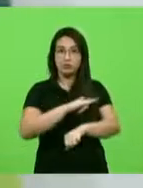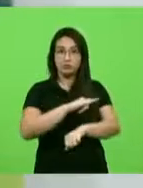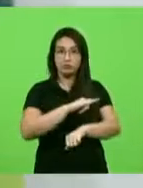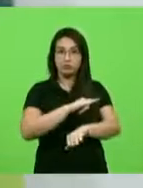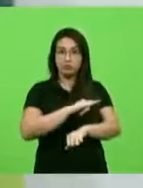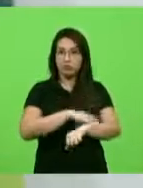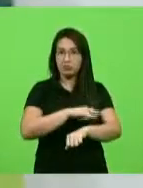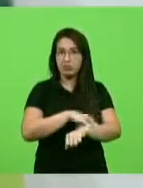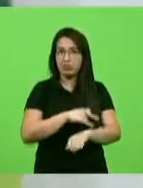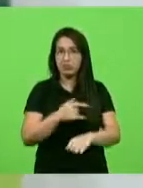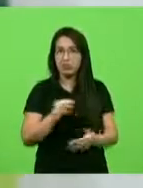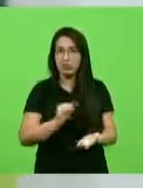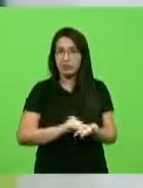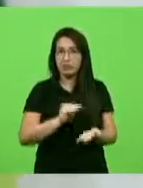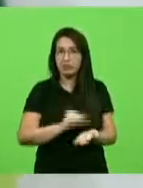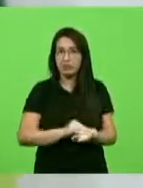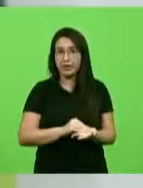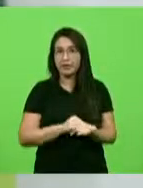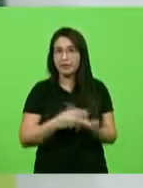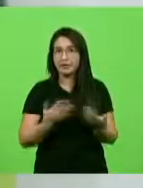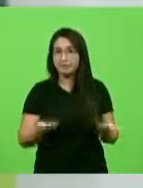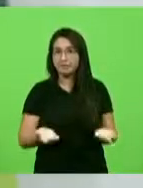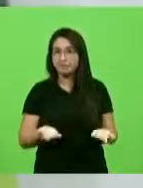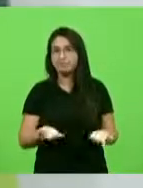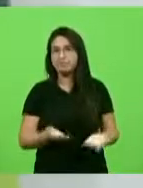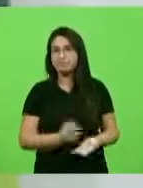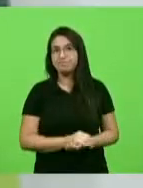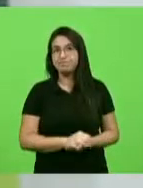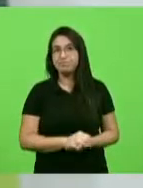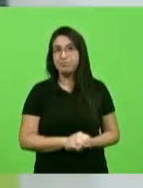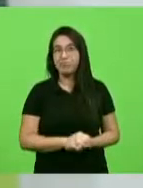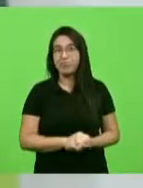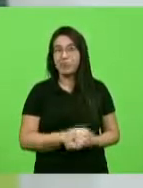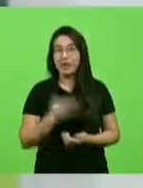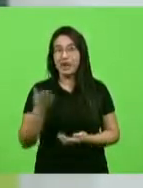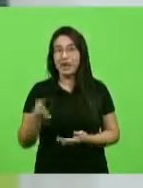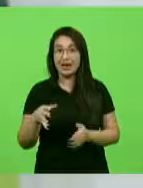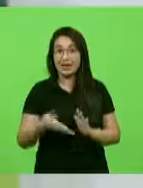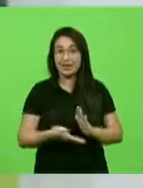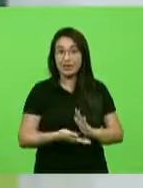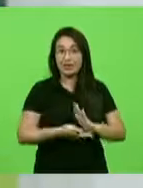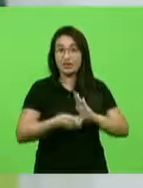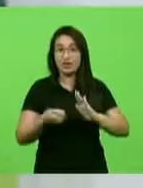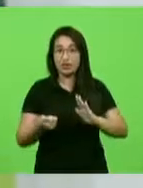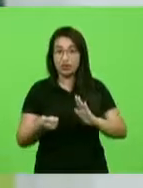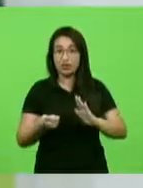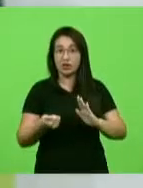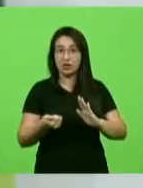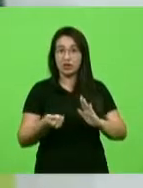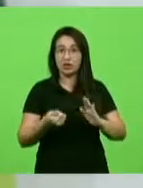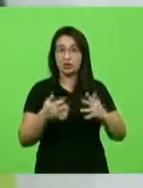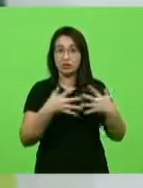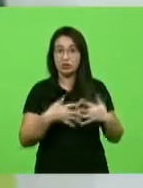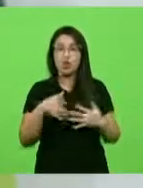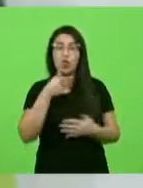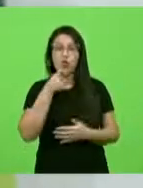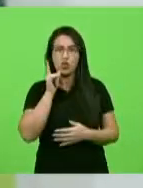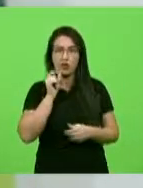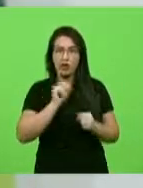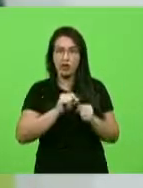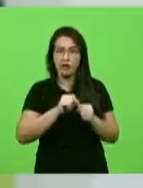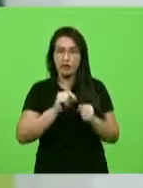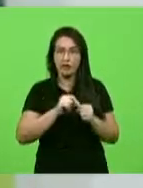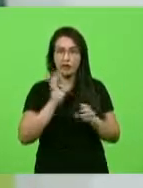for acompanhar e detalhe ele tira da sua carreta ontem eu fiz uma conta ali de